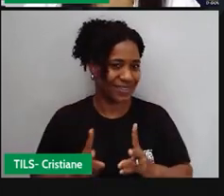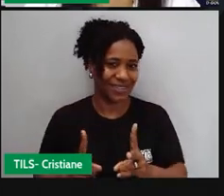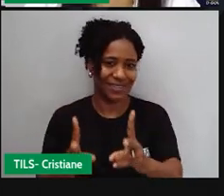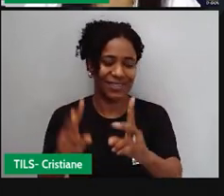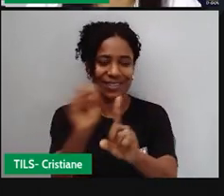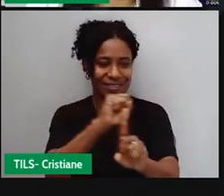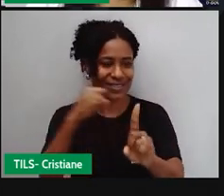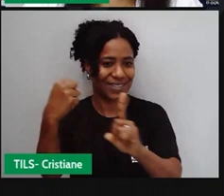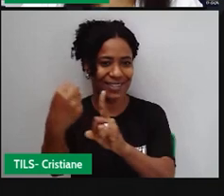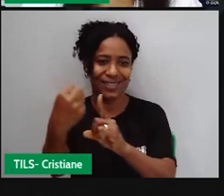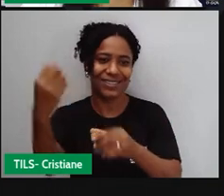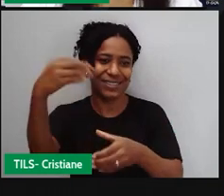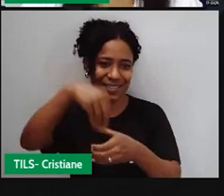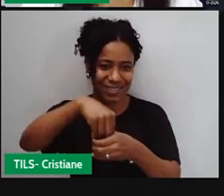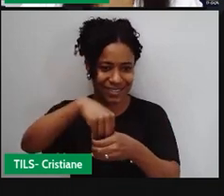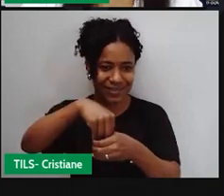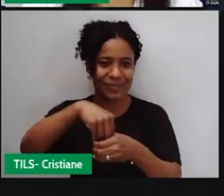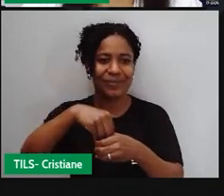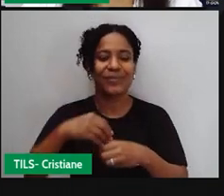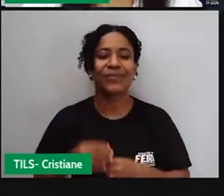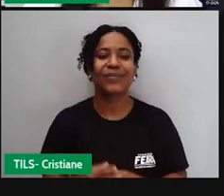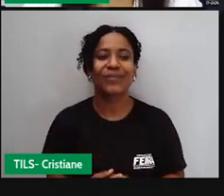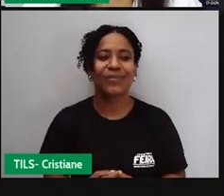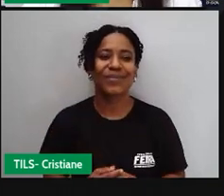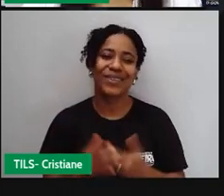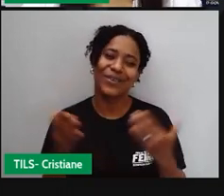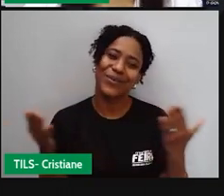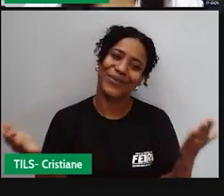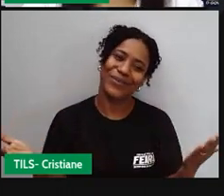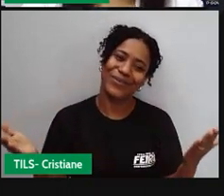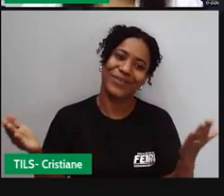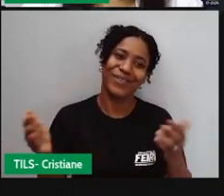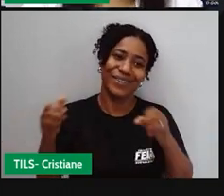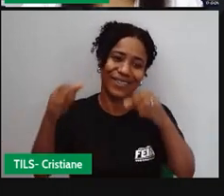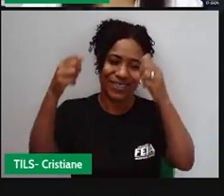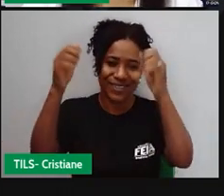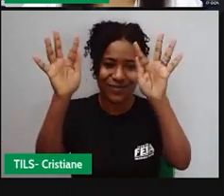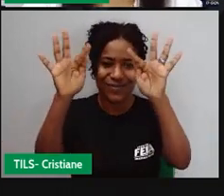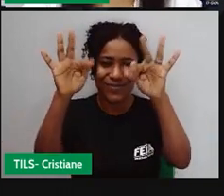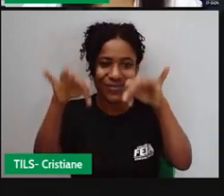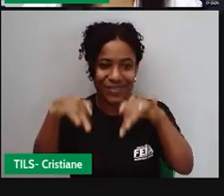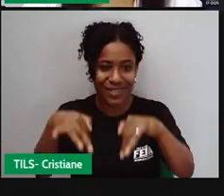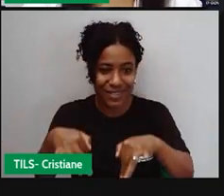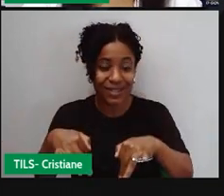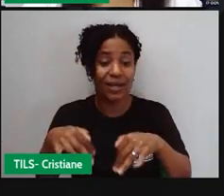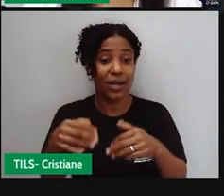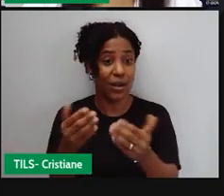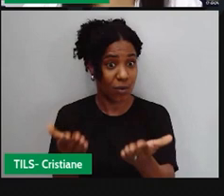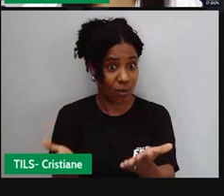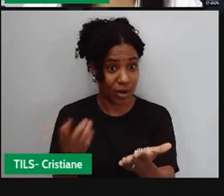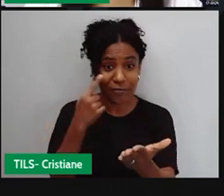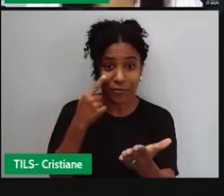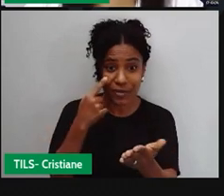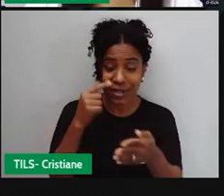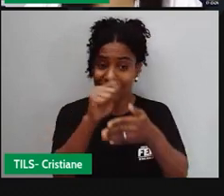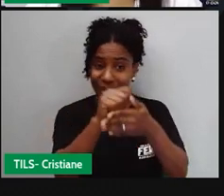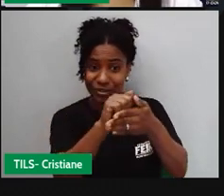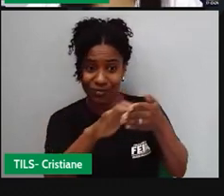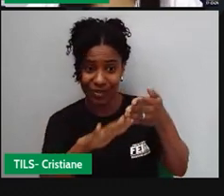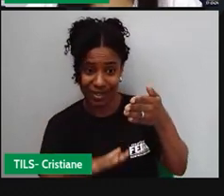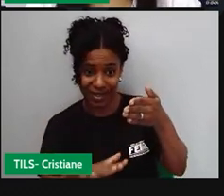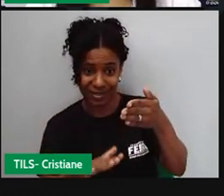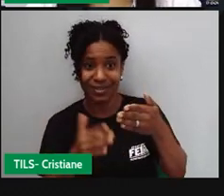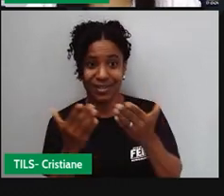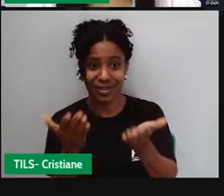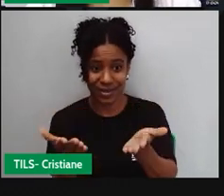sociedade. E a nossa aula termina aqui, né, agora fique de olho aí na atividade que a